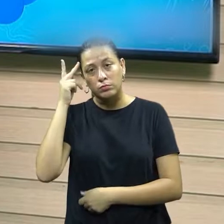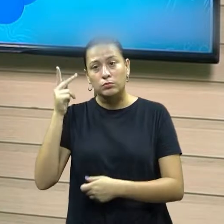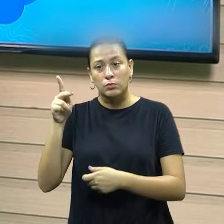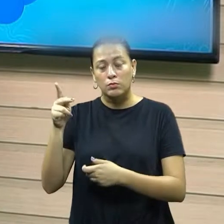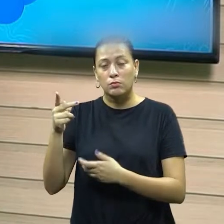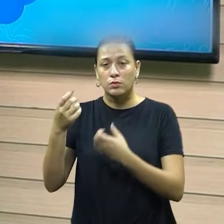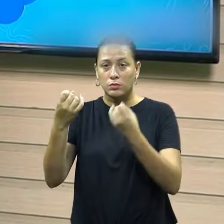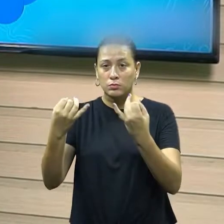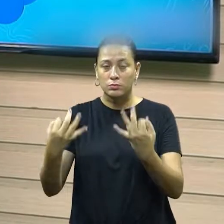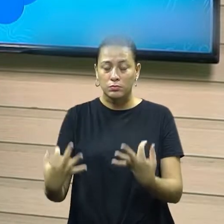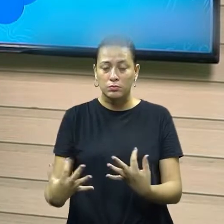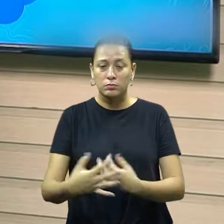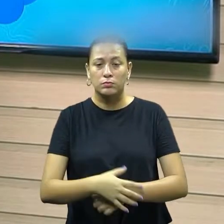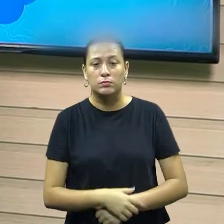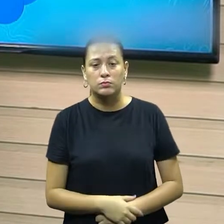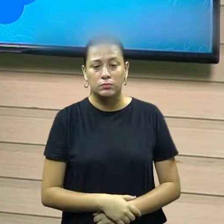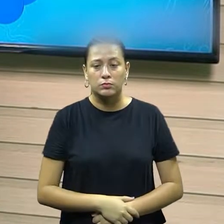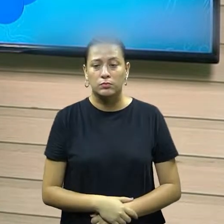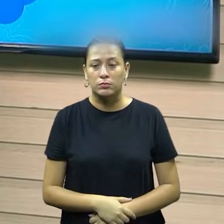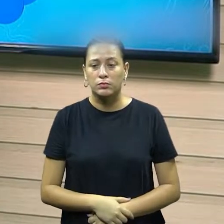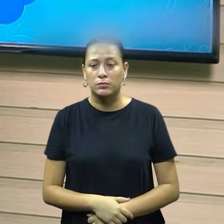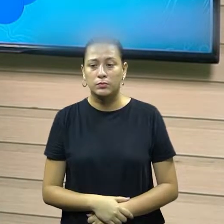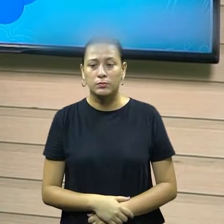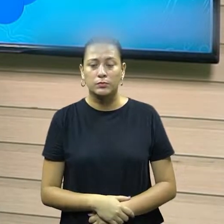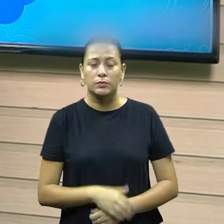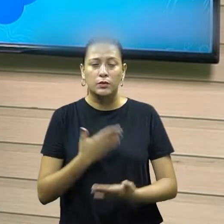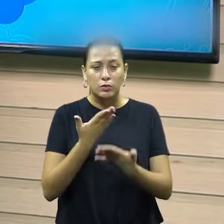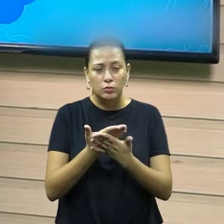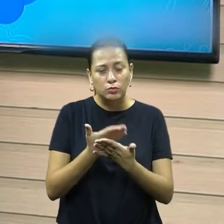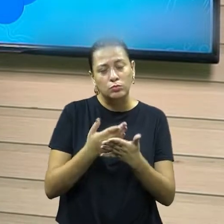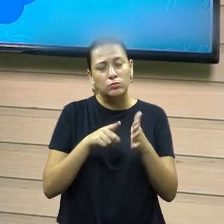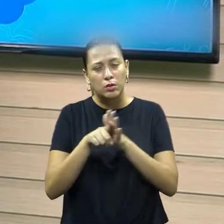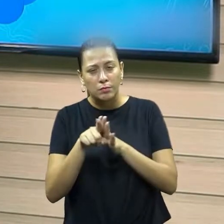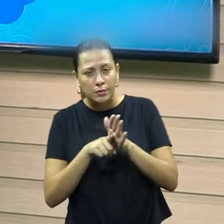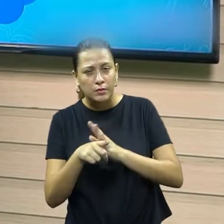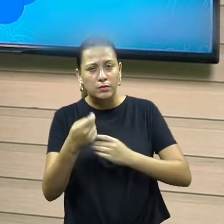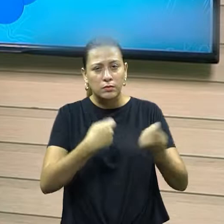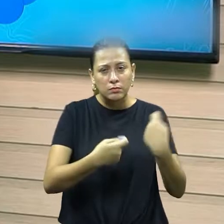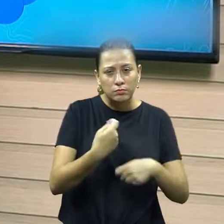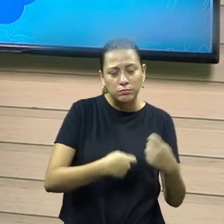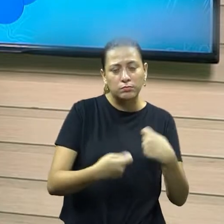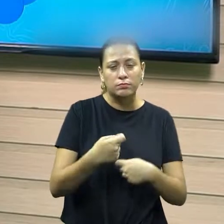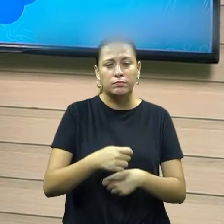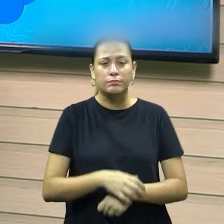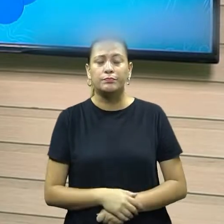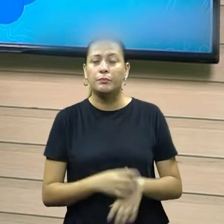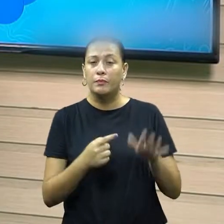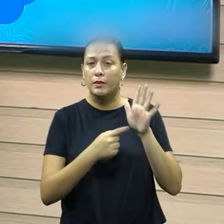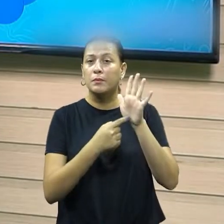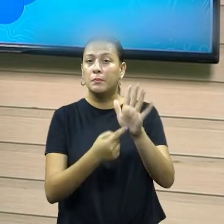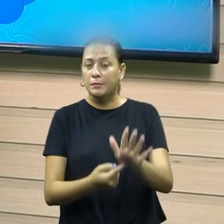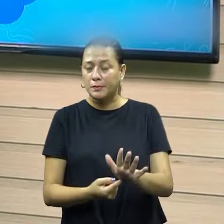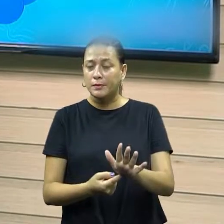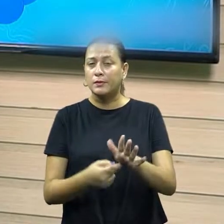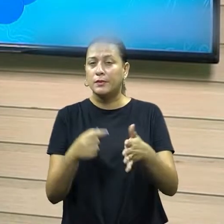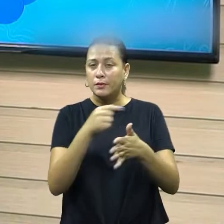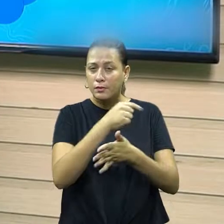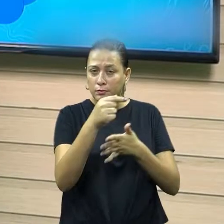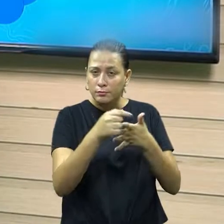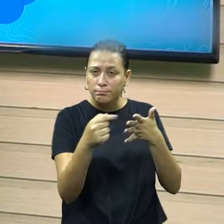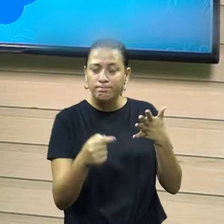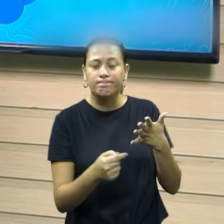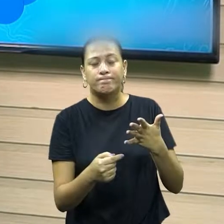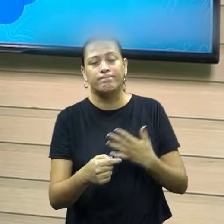estão muito falados adiando desse processo que estuda essa situação, então eles trazem esses elementos que é bastante interessante